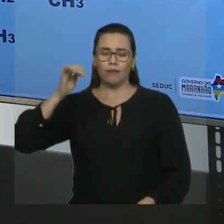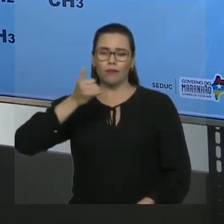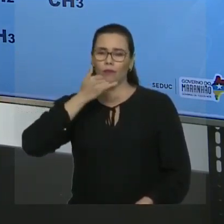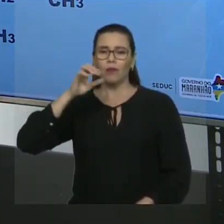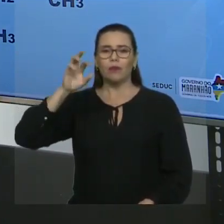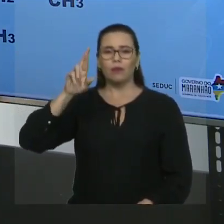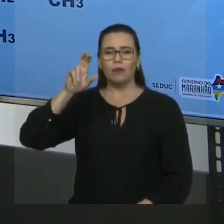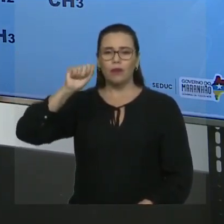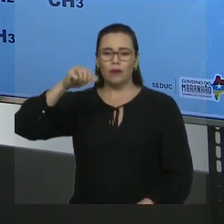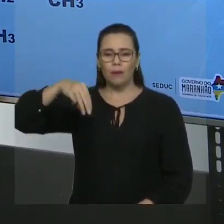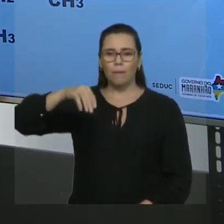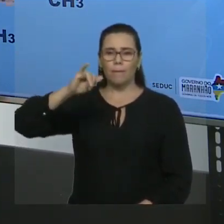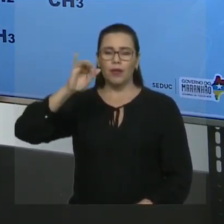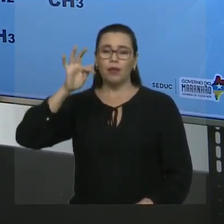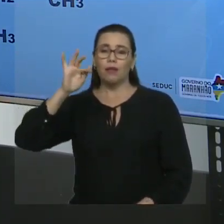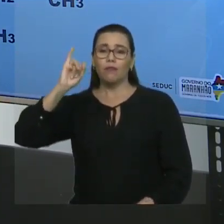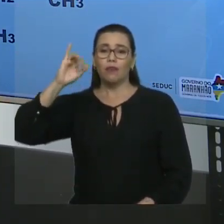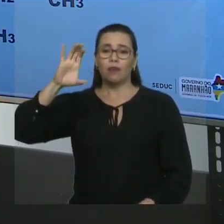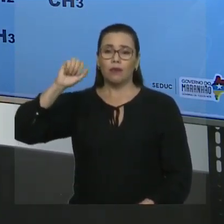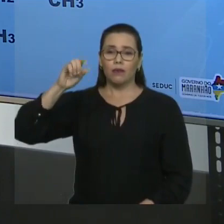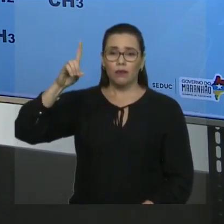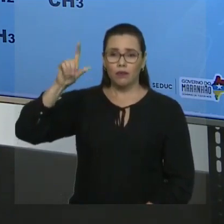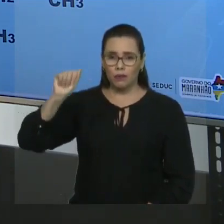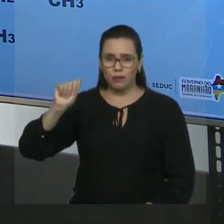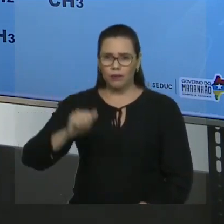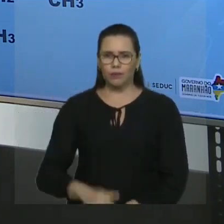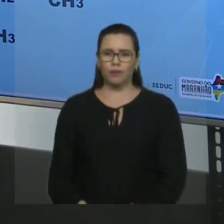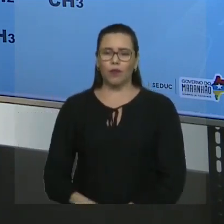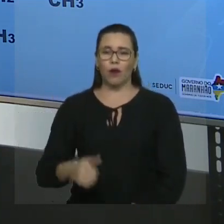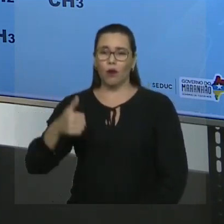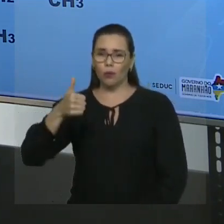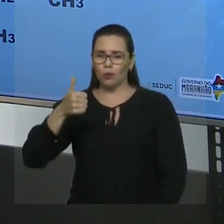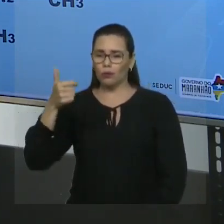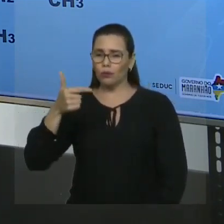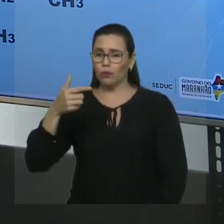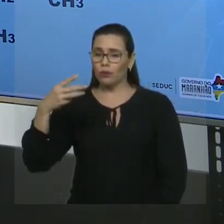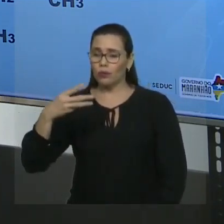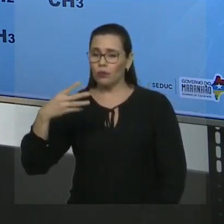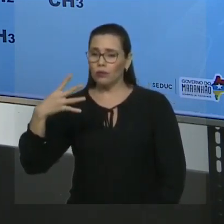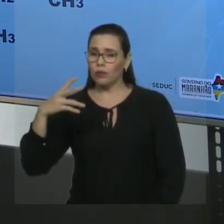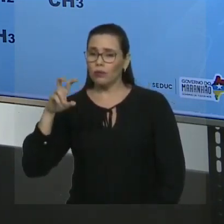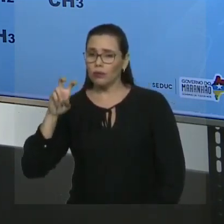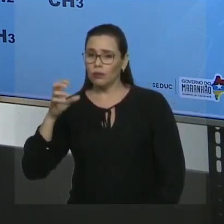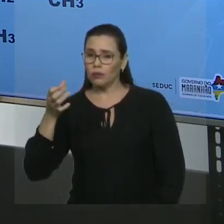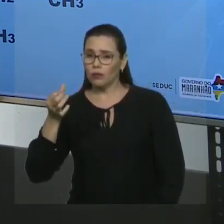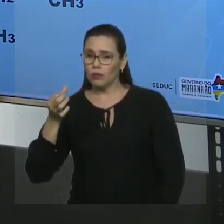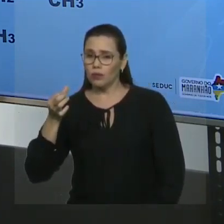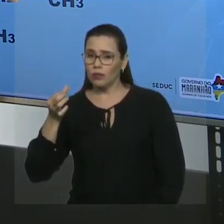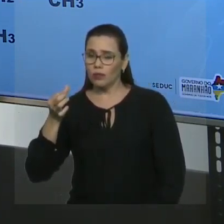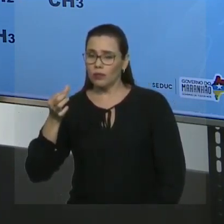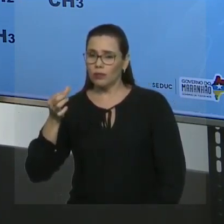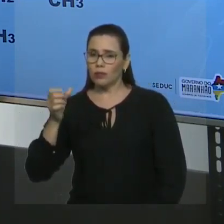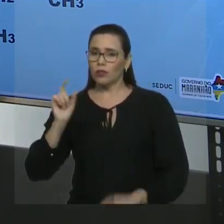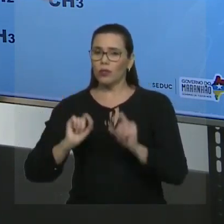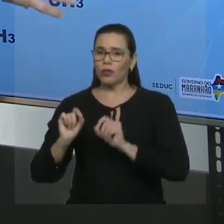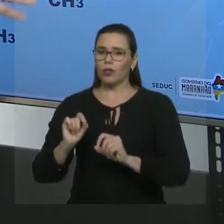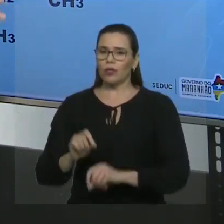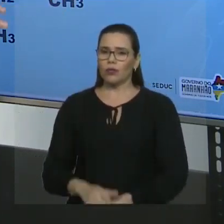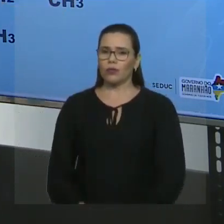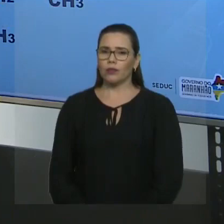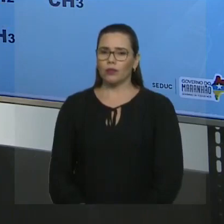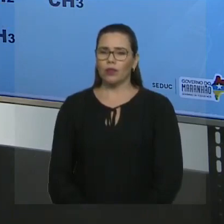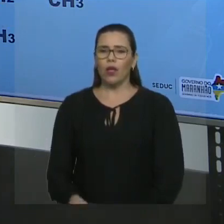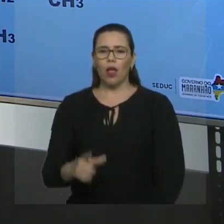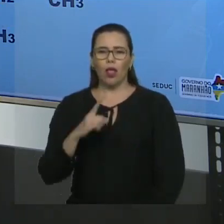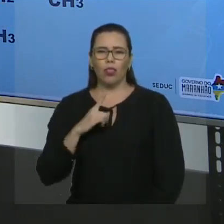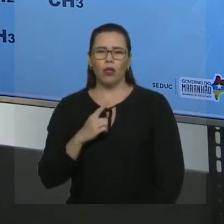e seguir na sequência reta aqui, um, dois, três, quatro, cinco, seis. Eu apresentarei, eu terei uma, duas,